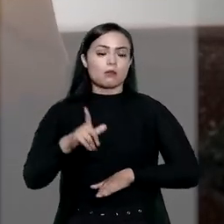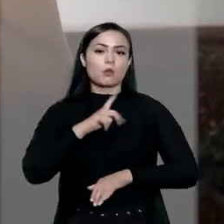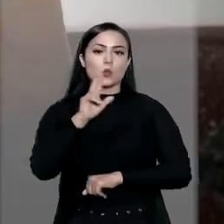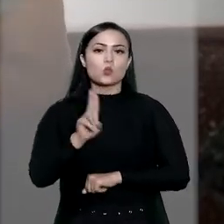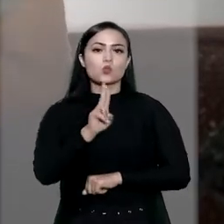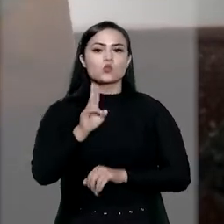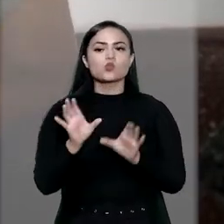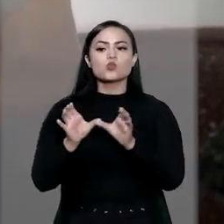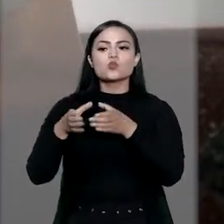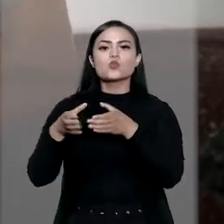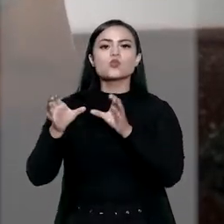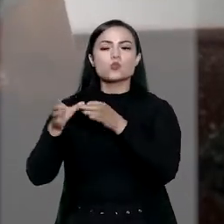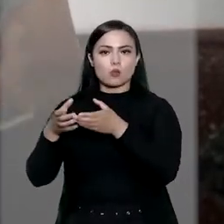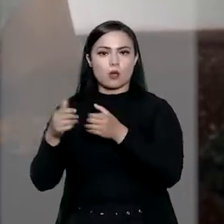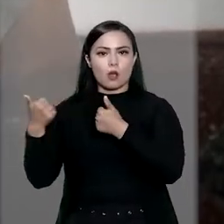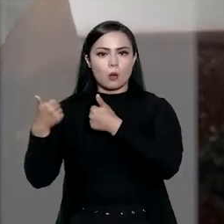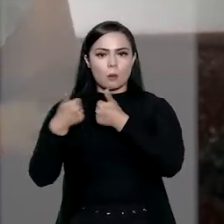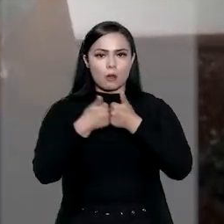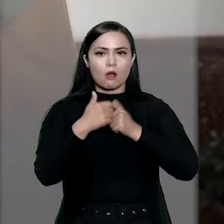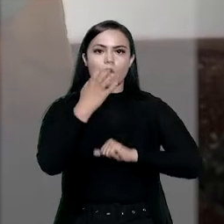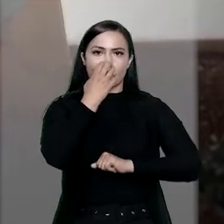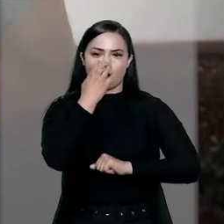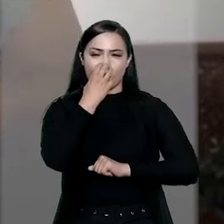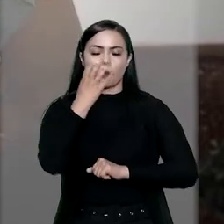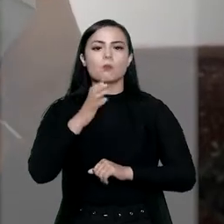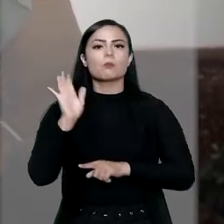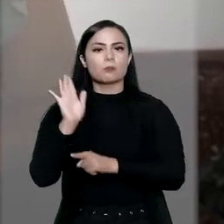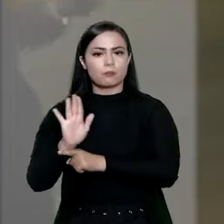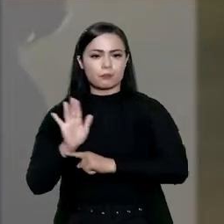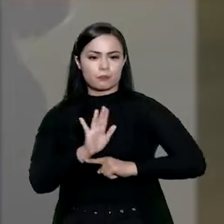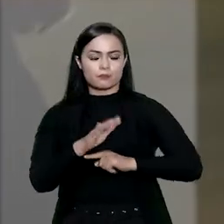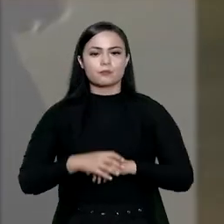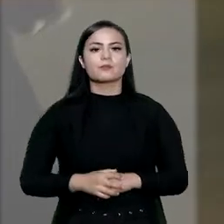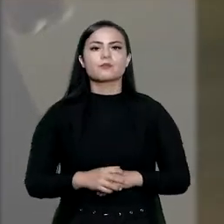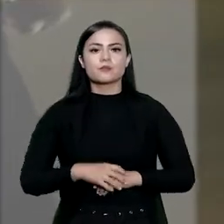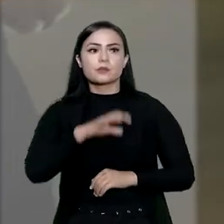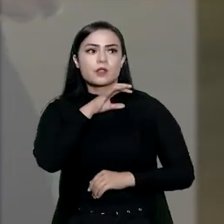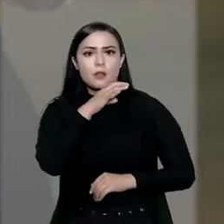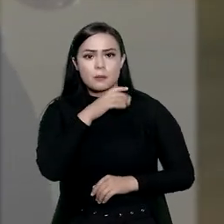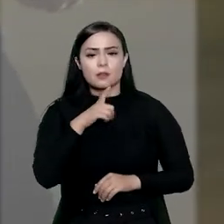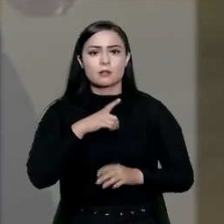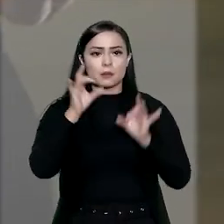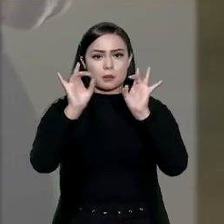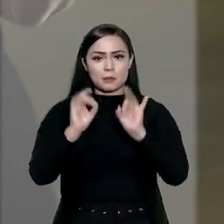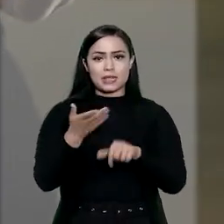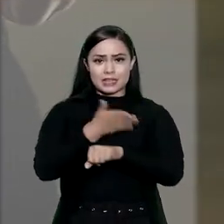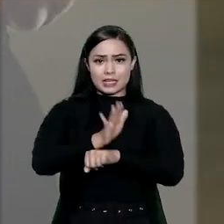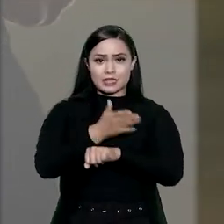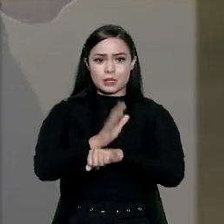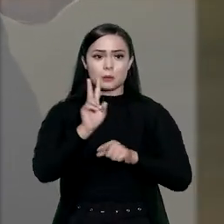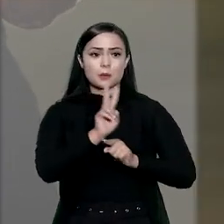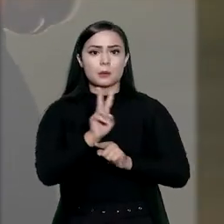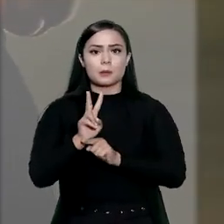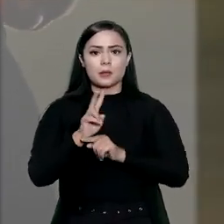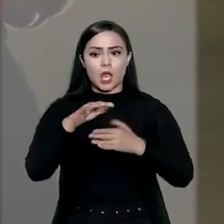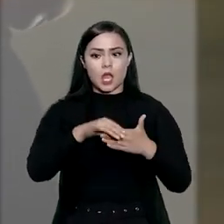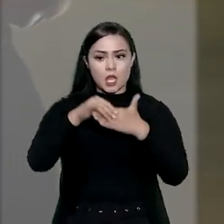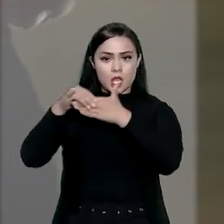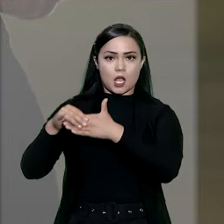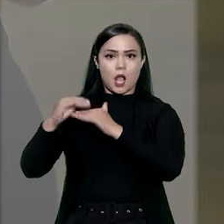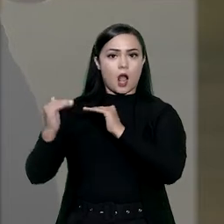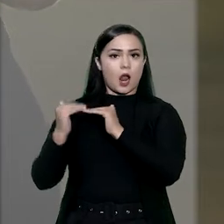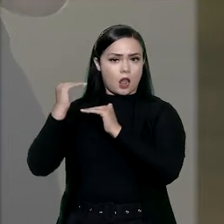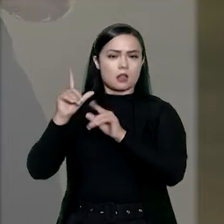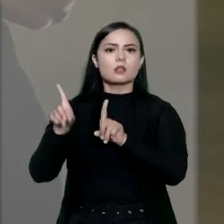ambientes de uso coletivo acompanhada de cão-guia. O animal, especialmente treinado para proteger e